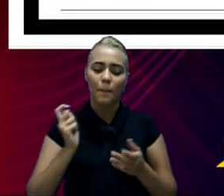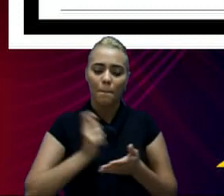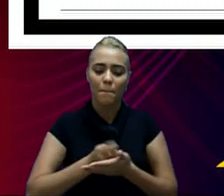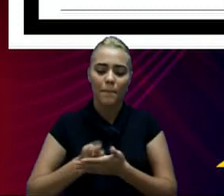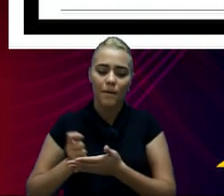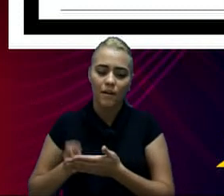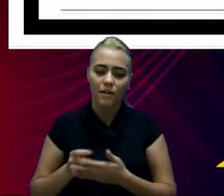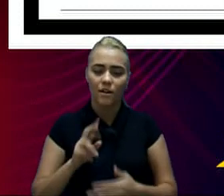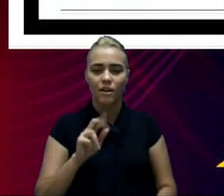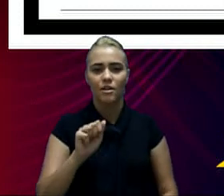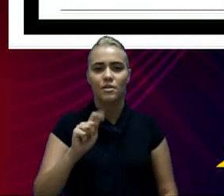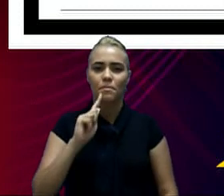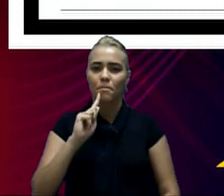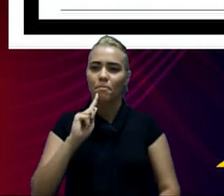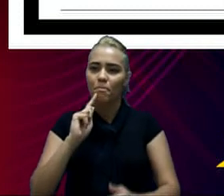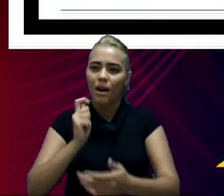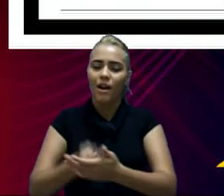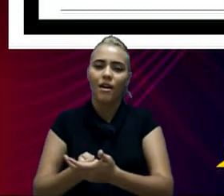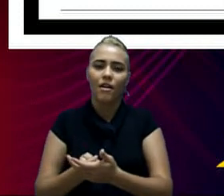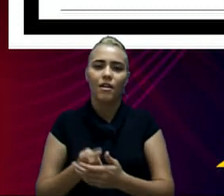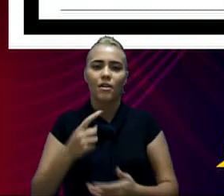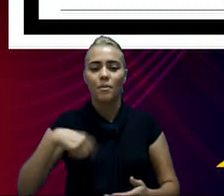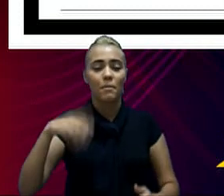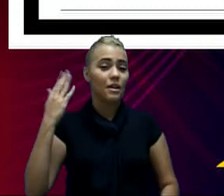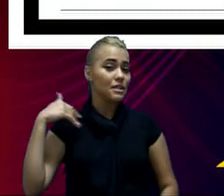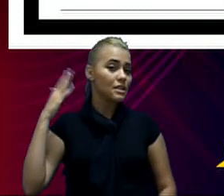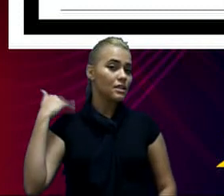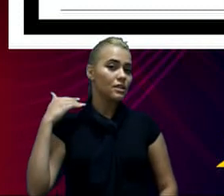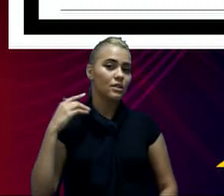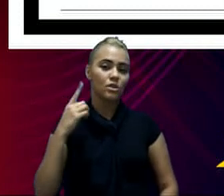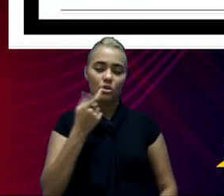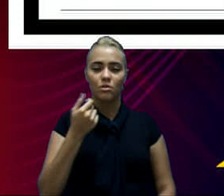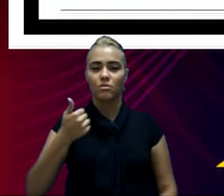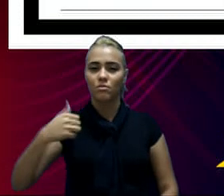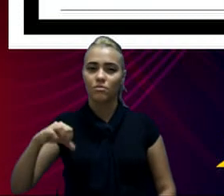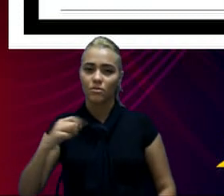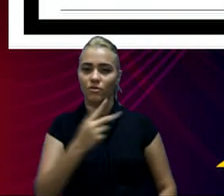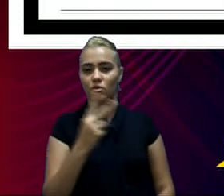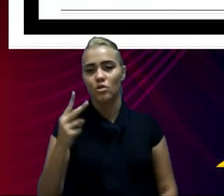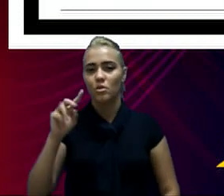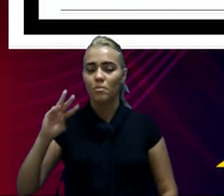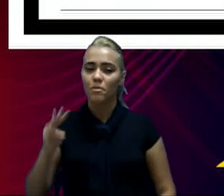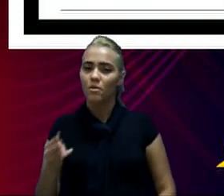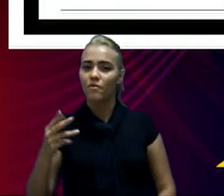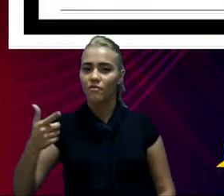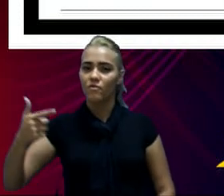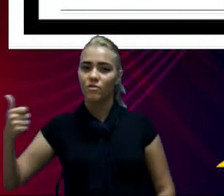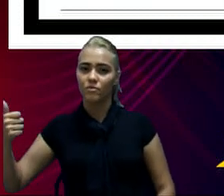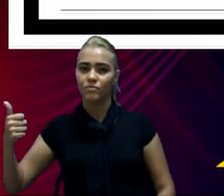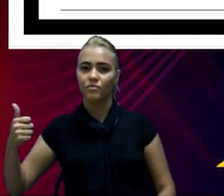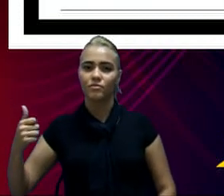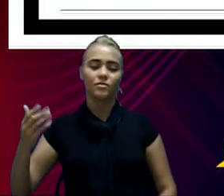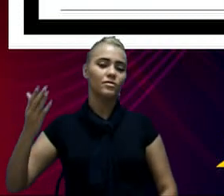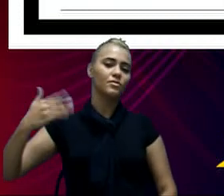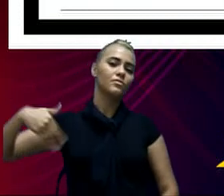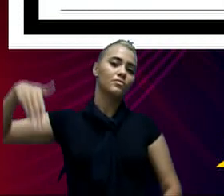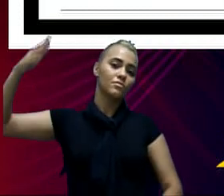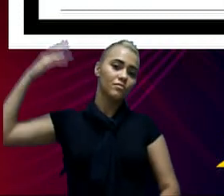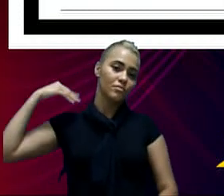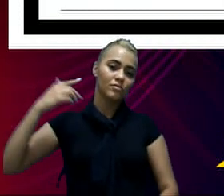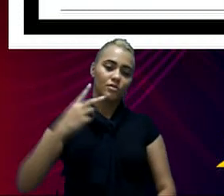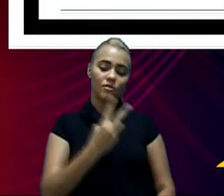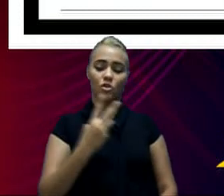pagamentos de restos a pagar, realizados em 2019, R$ 22,021,00, contra R 22